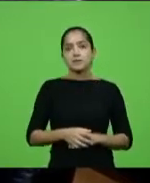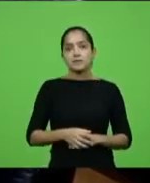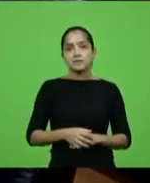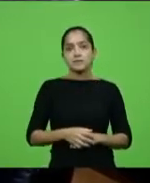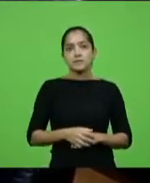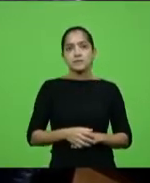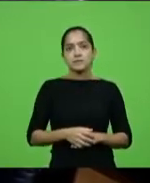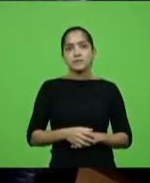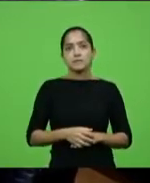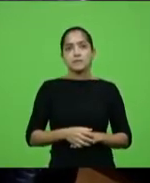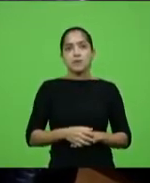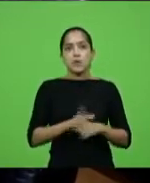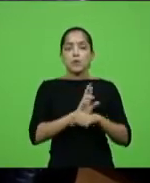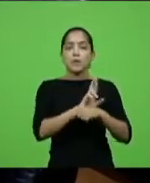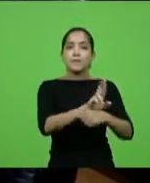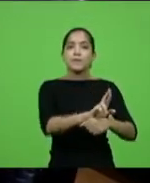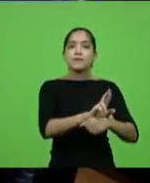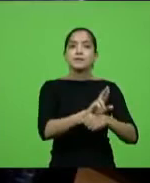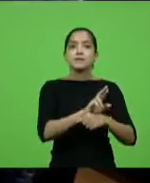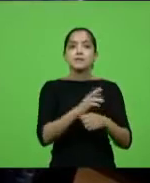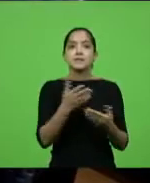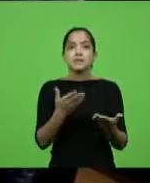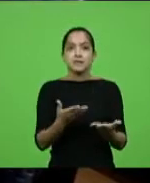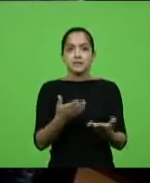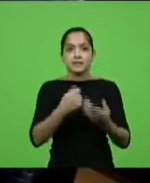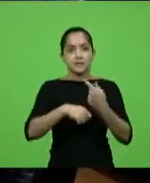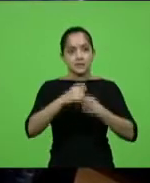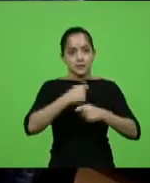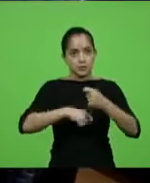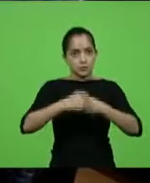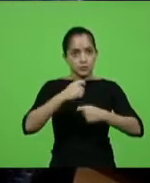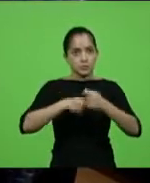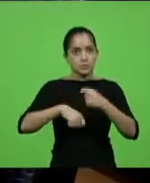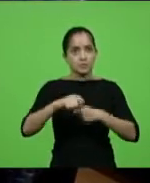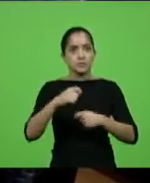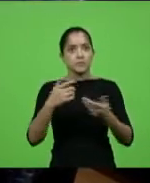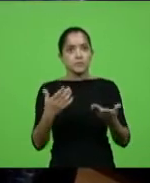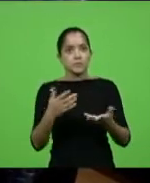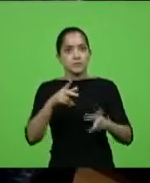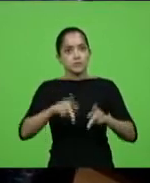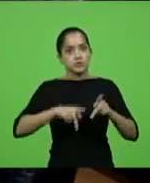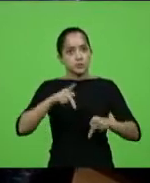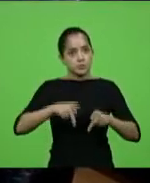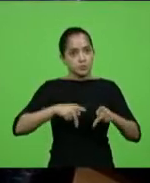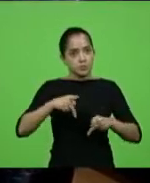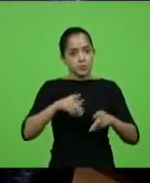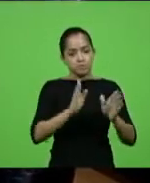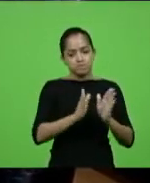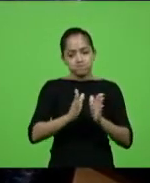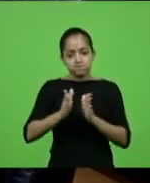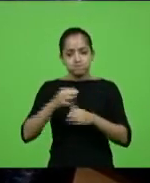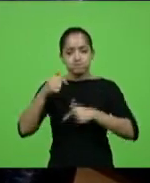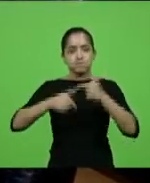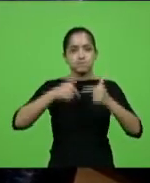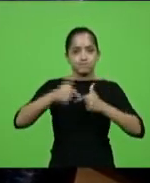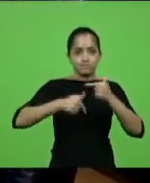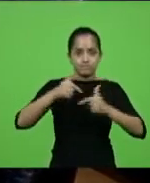Pelo que ele representa o município na nossa economia catarinense, de um povo ordeiro e trabalhador,